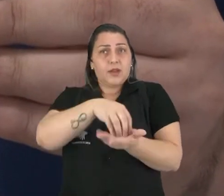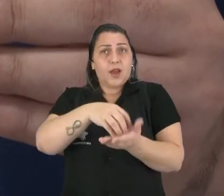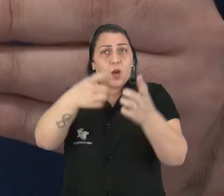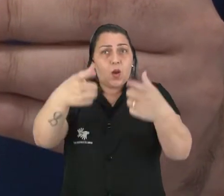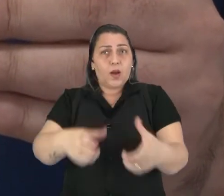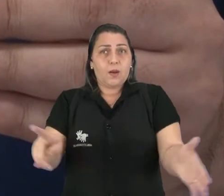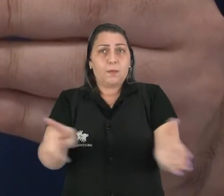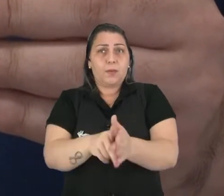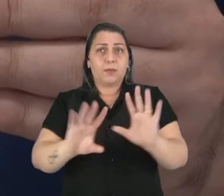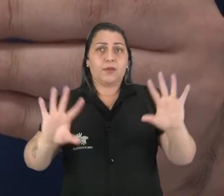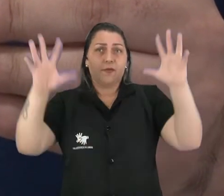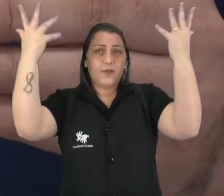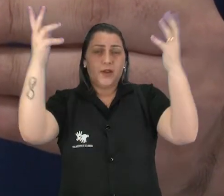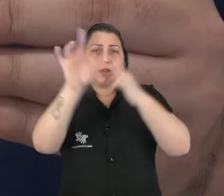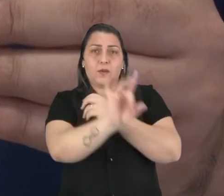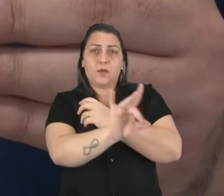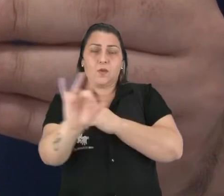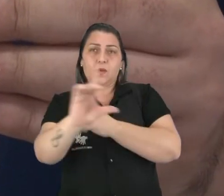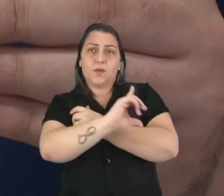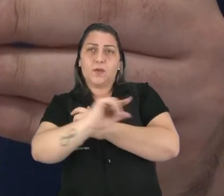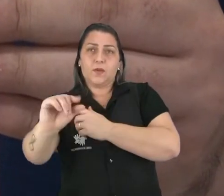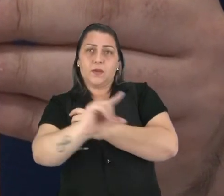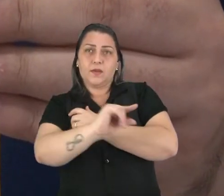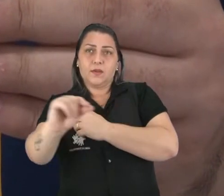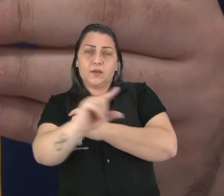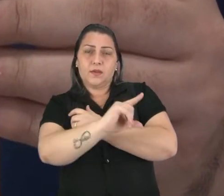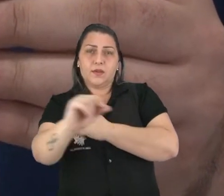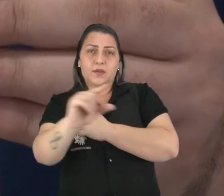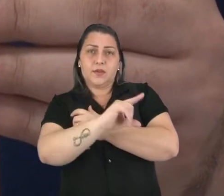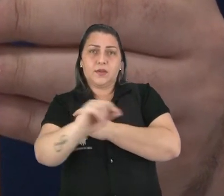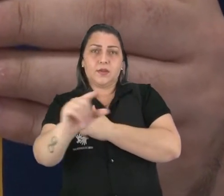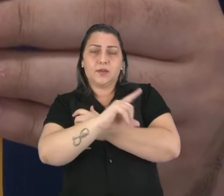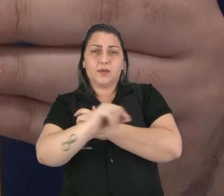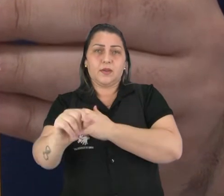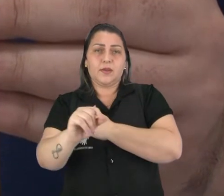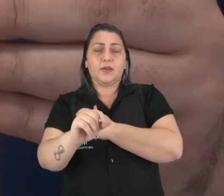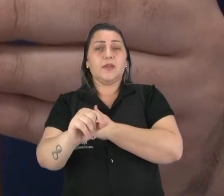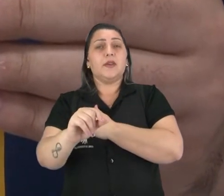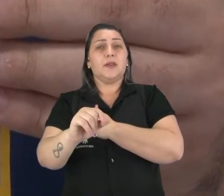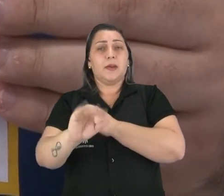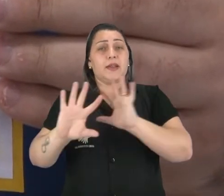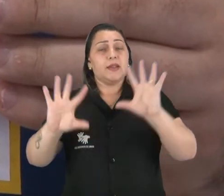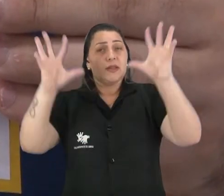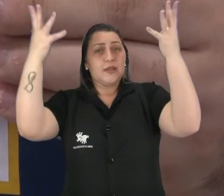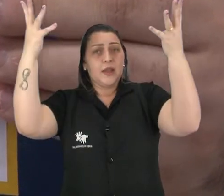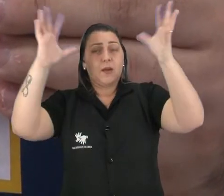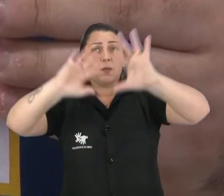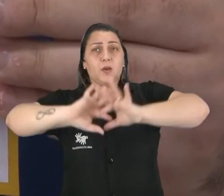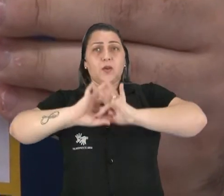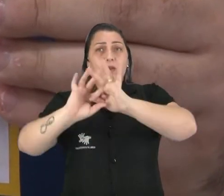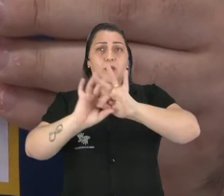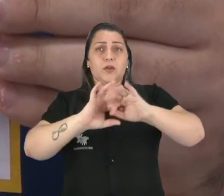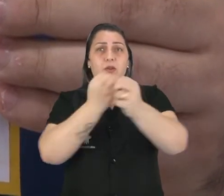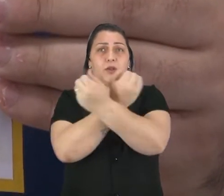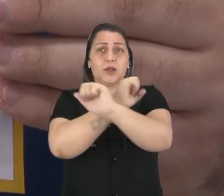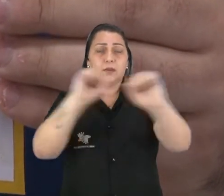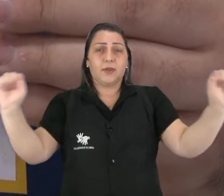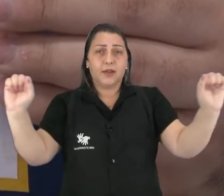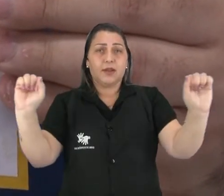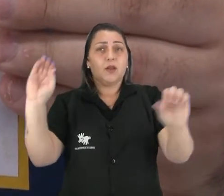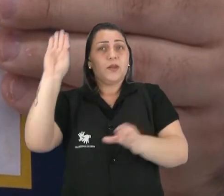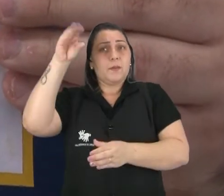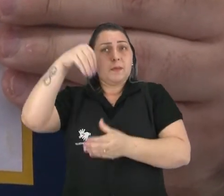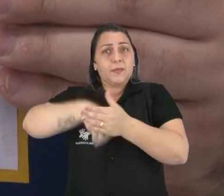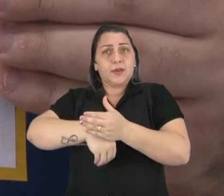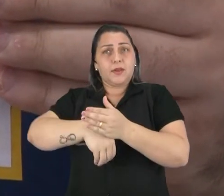festa. Um a um sai para o severo, para a cerimônia de libertação dos confinados.